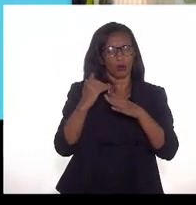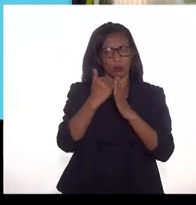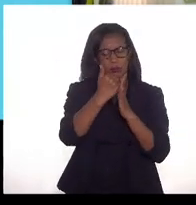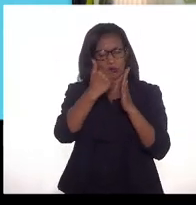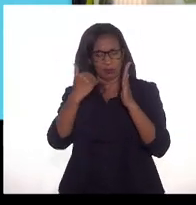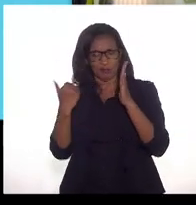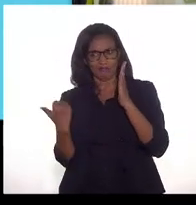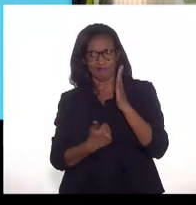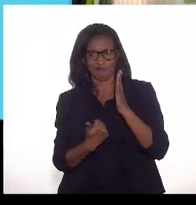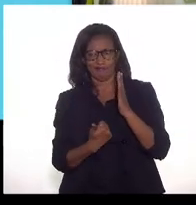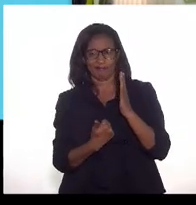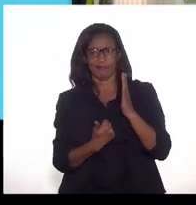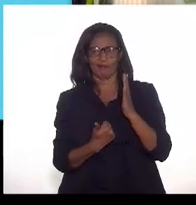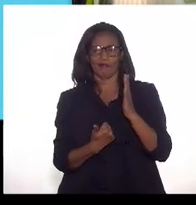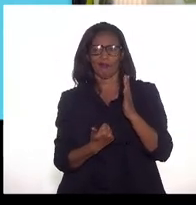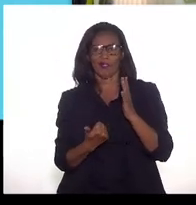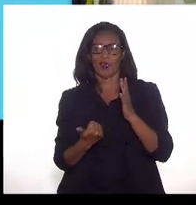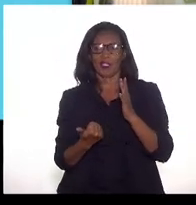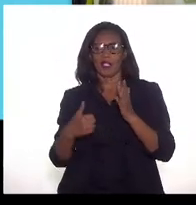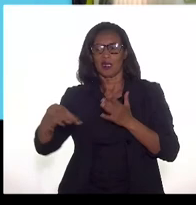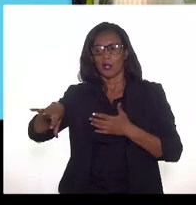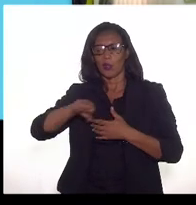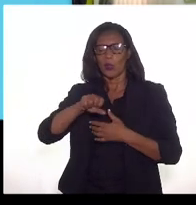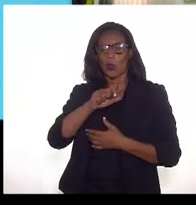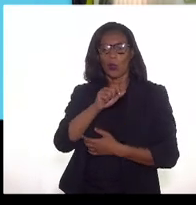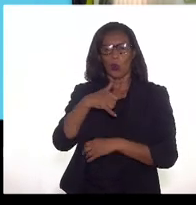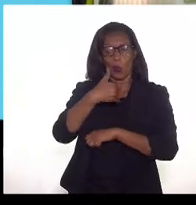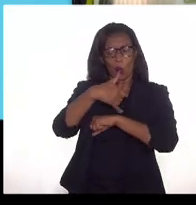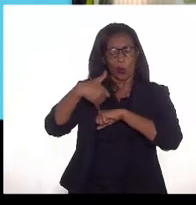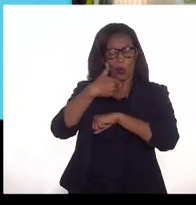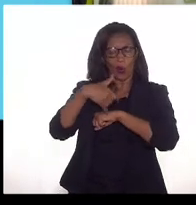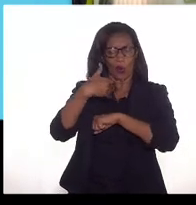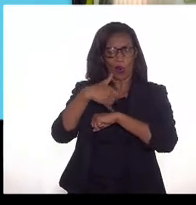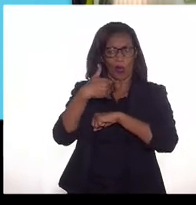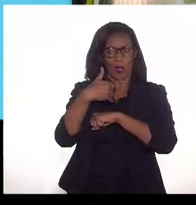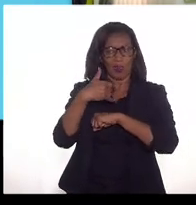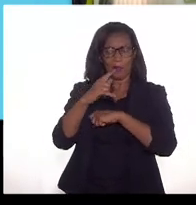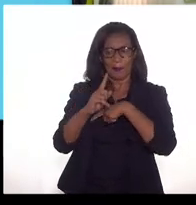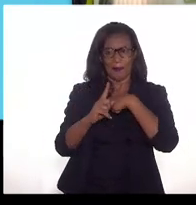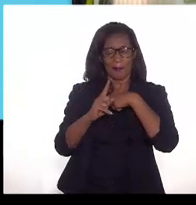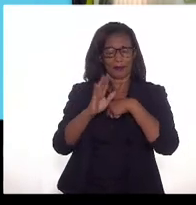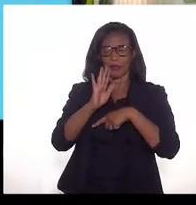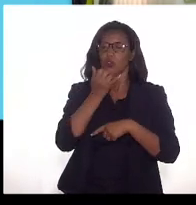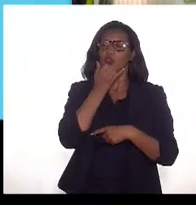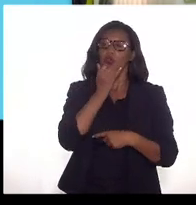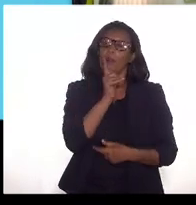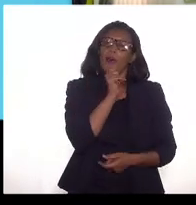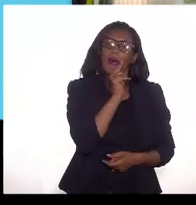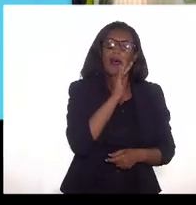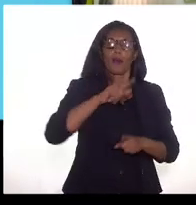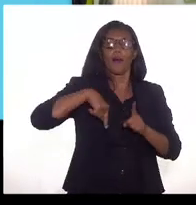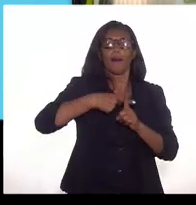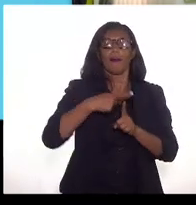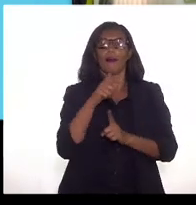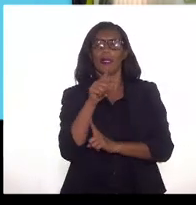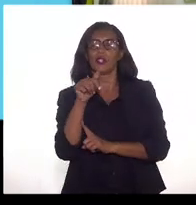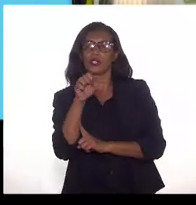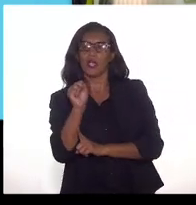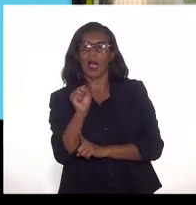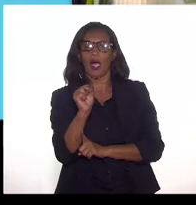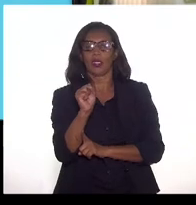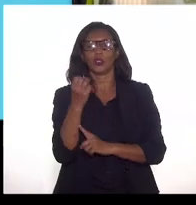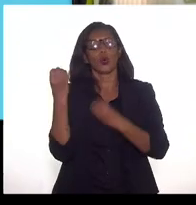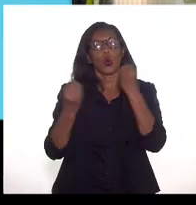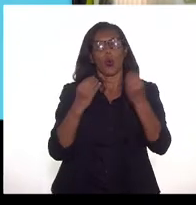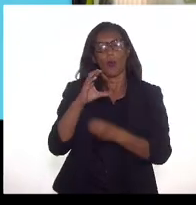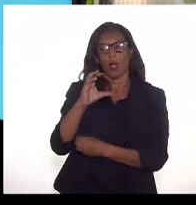que injetam óleo mais água mais gás ou só água como é o caso da bacia